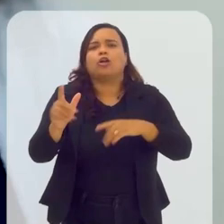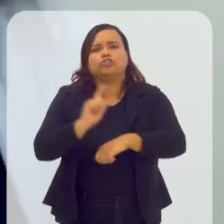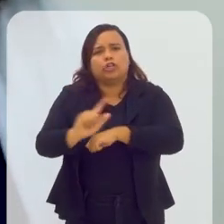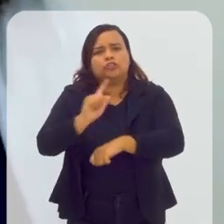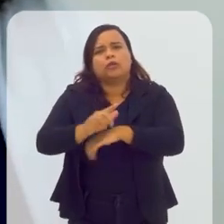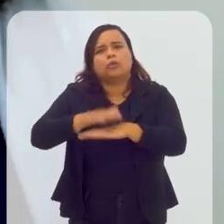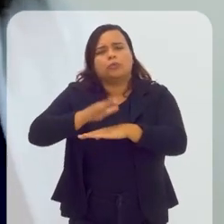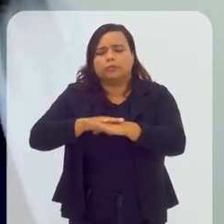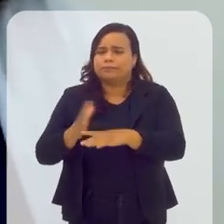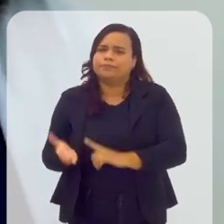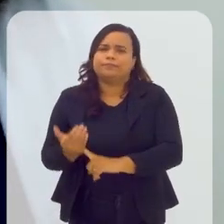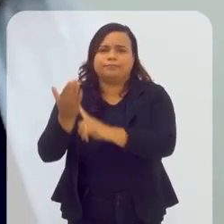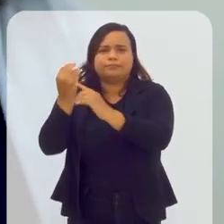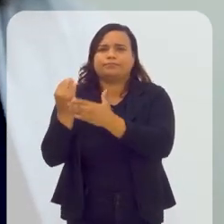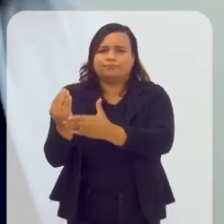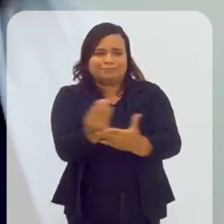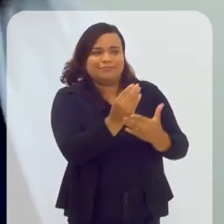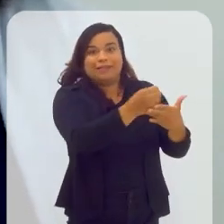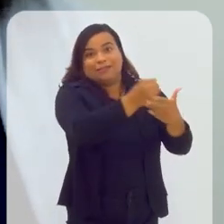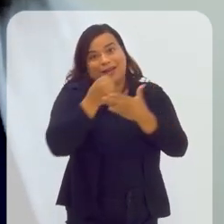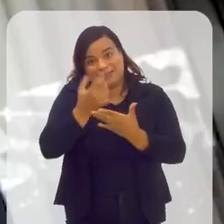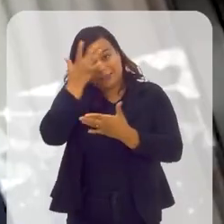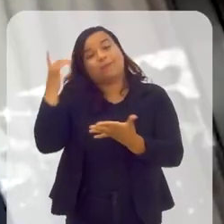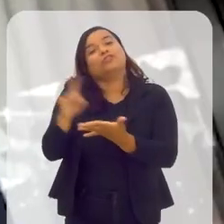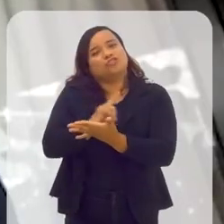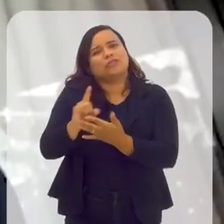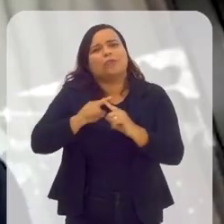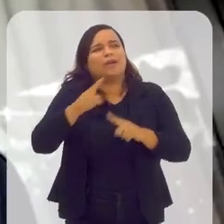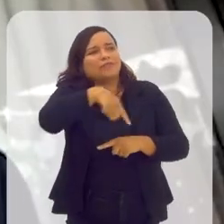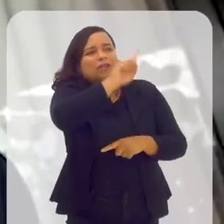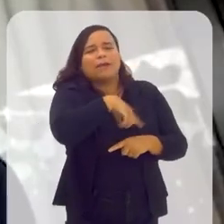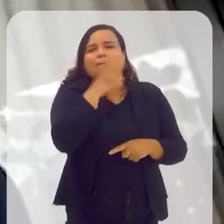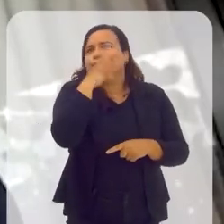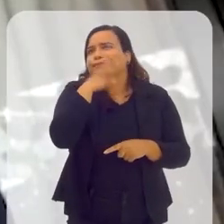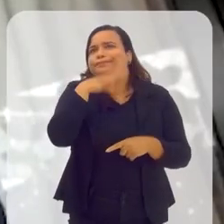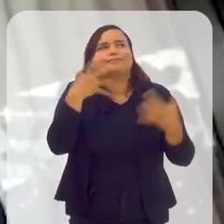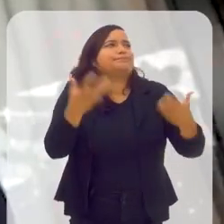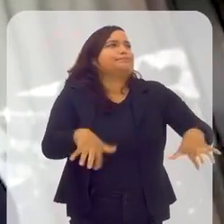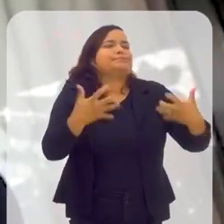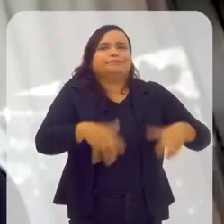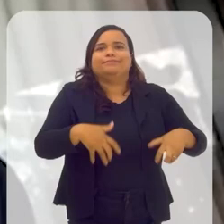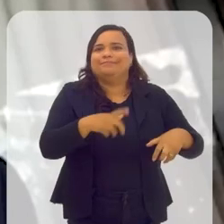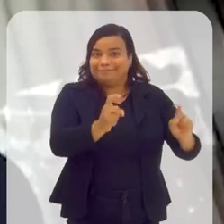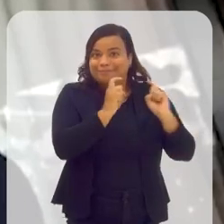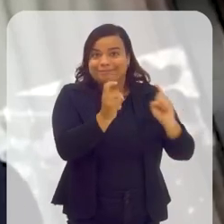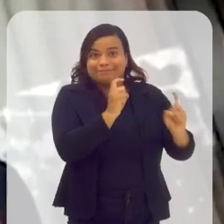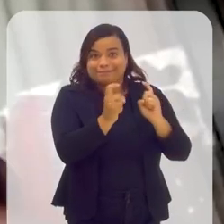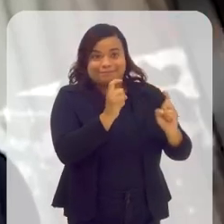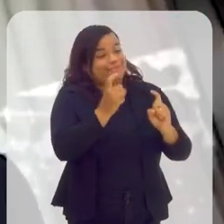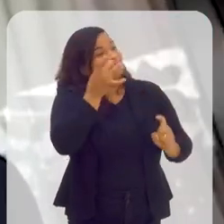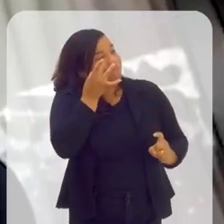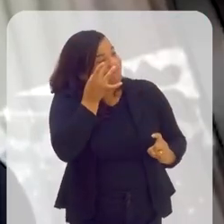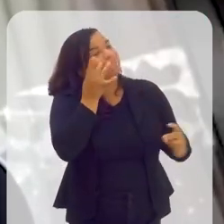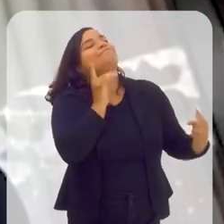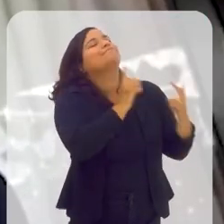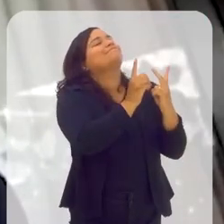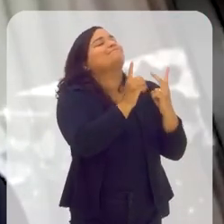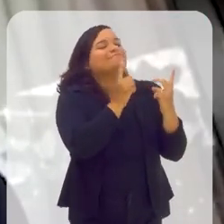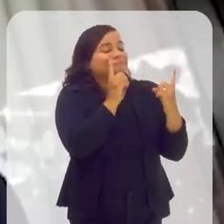trazer tecnologia, levar as pessoas para o digital, mas ninguém queria ir. Todo mundo adora uma reunião presencial, é normal.